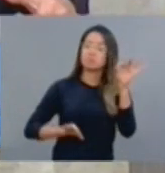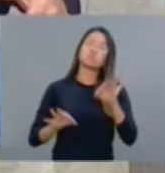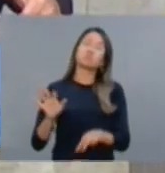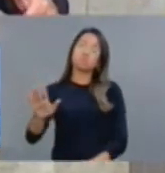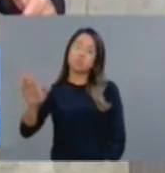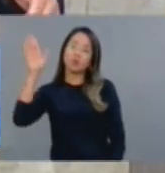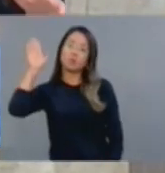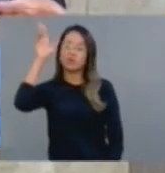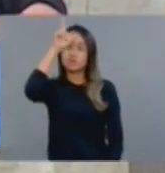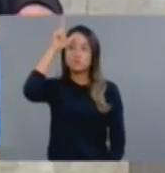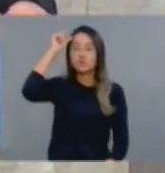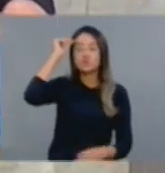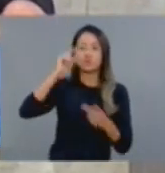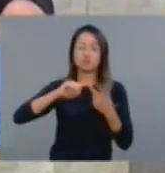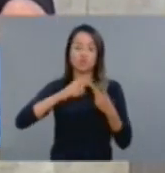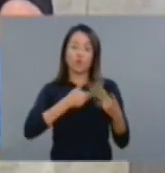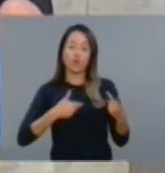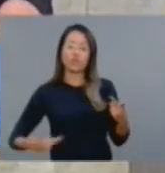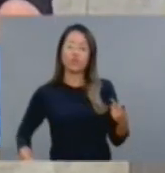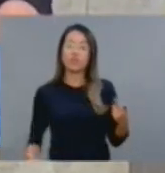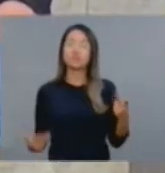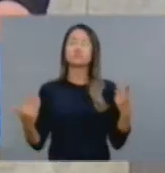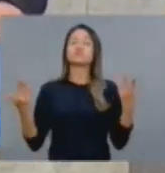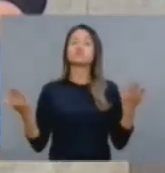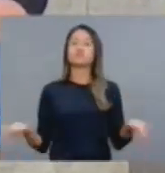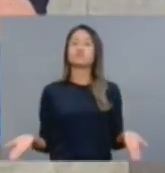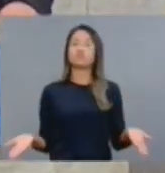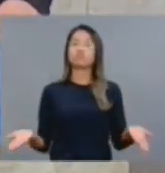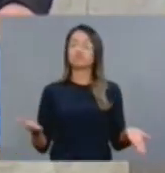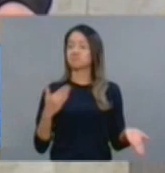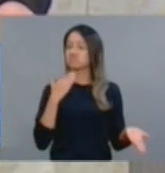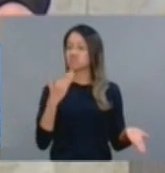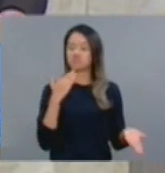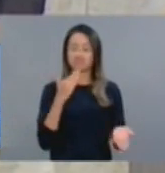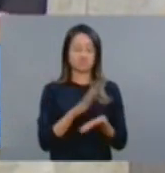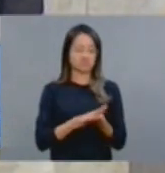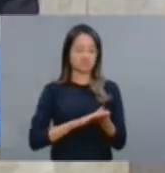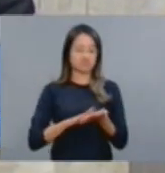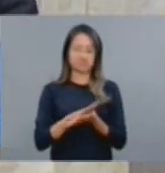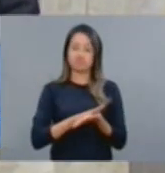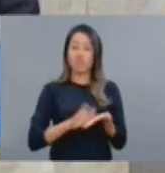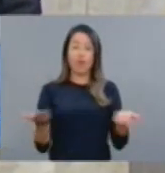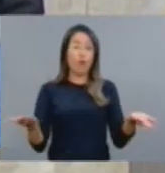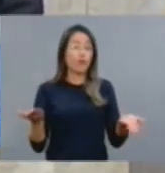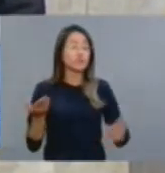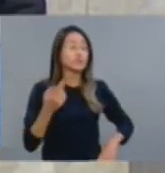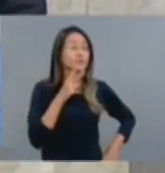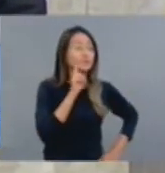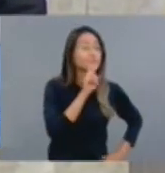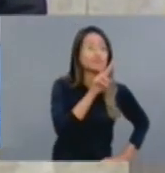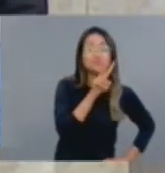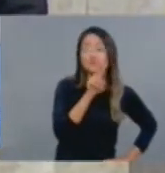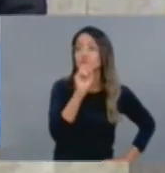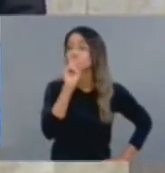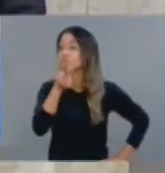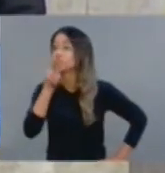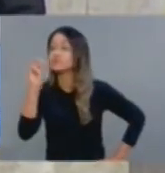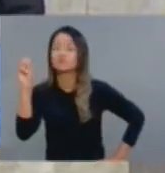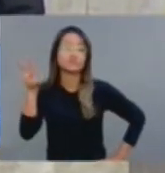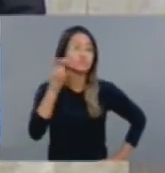a Prefeitura e para o Estado, não são concretudes visíveis hoje em dia, por conta da falência